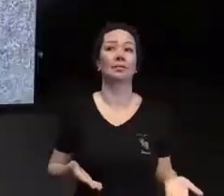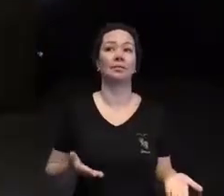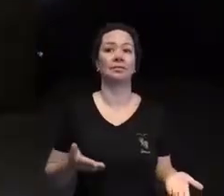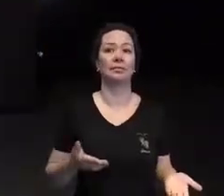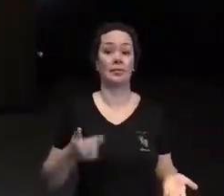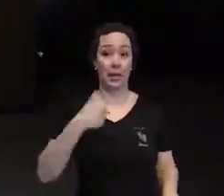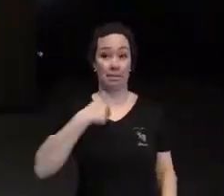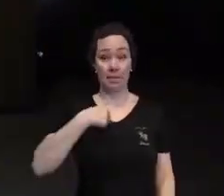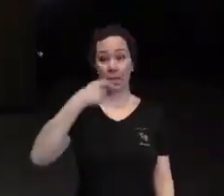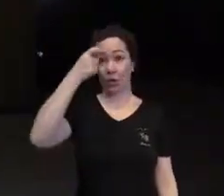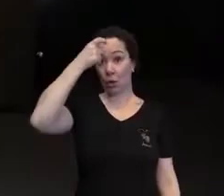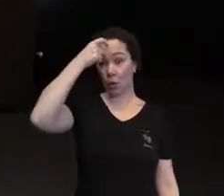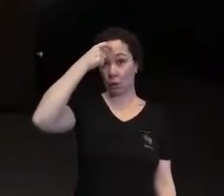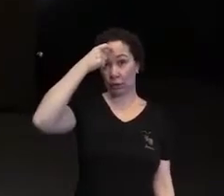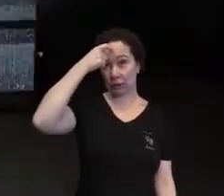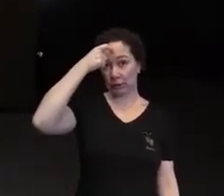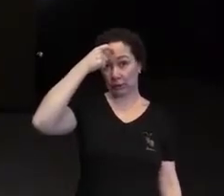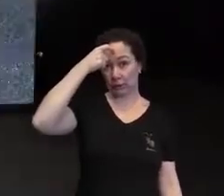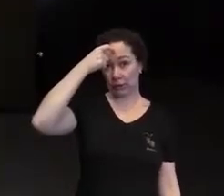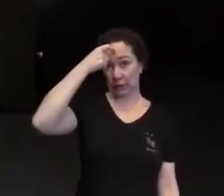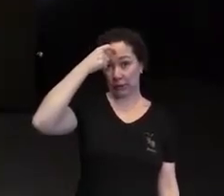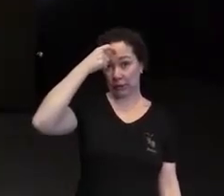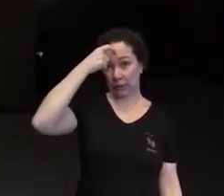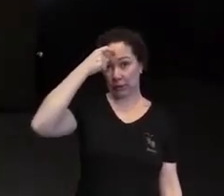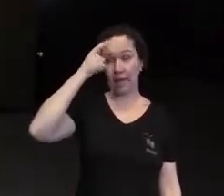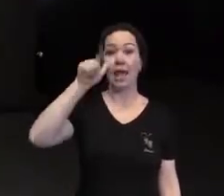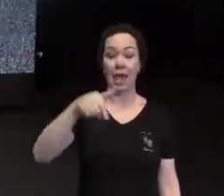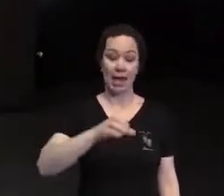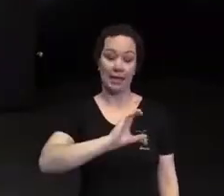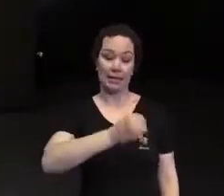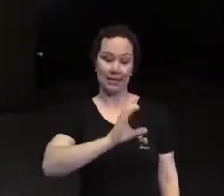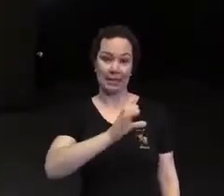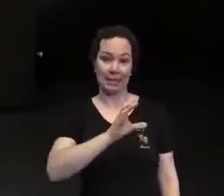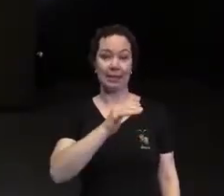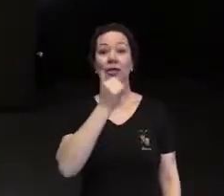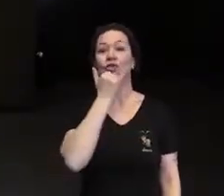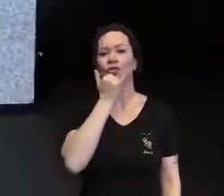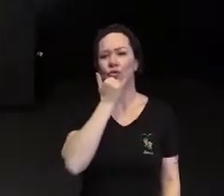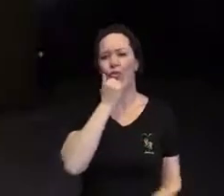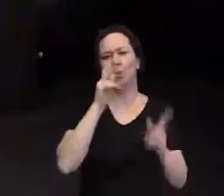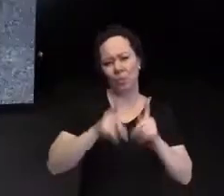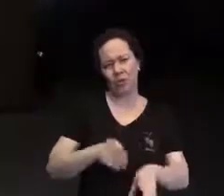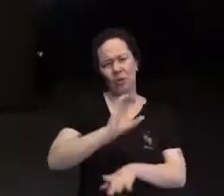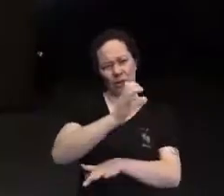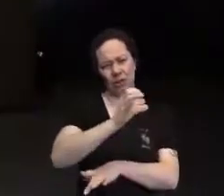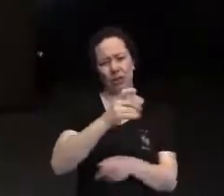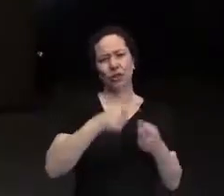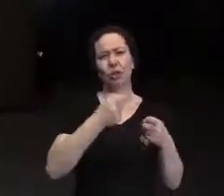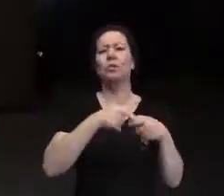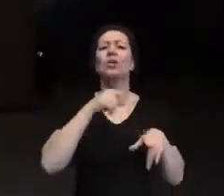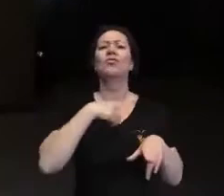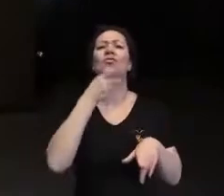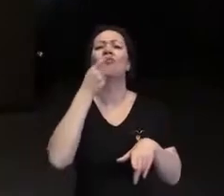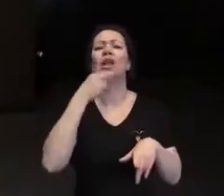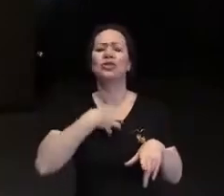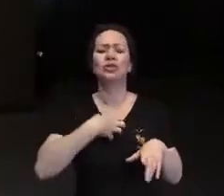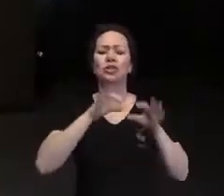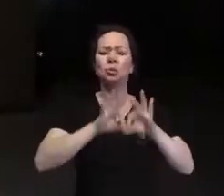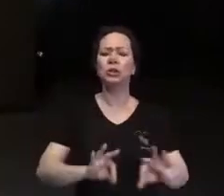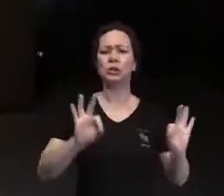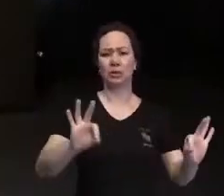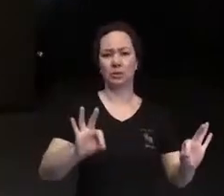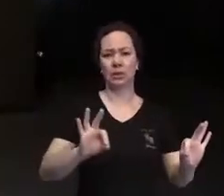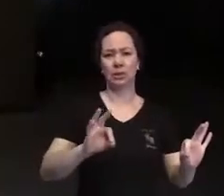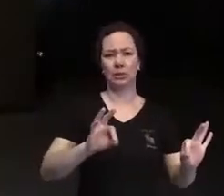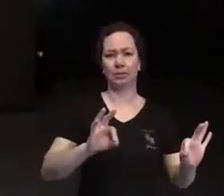A neurociência, que nada mais é do que a ciência... E aí me desculpem os cientistas, que eu vou falar de um jeito bastante simples. A